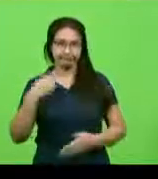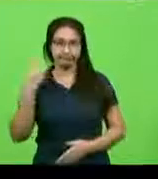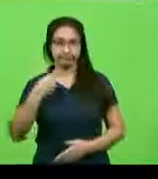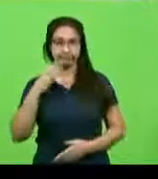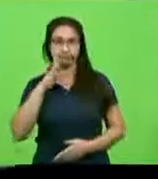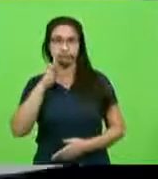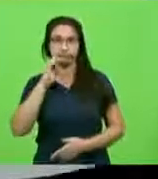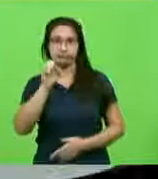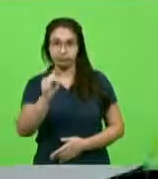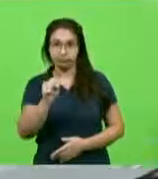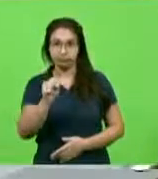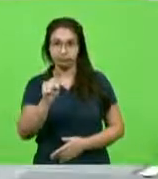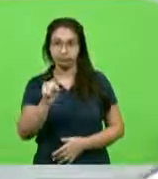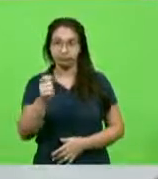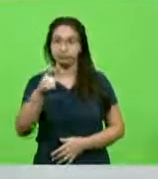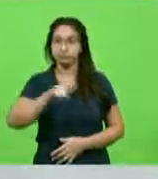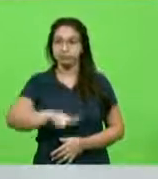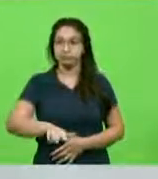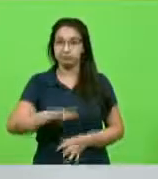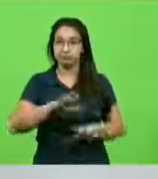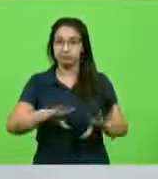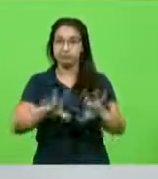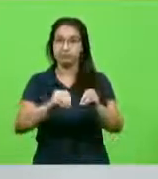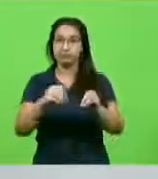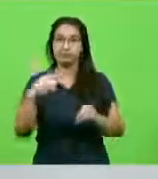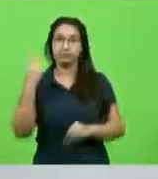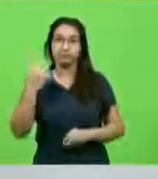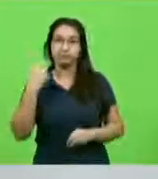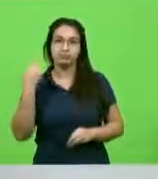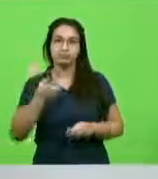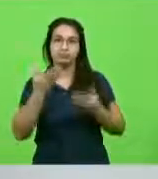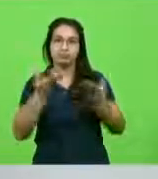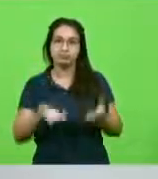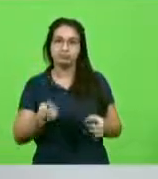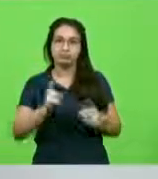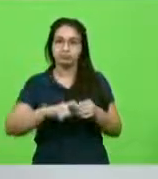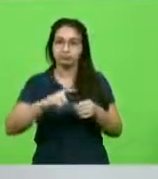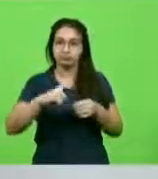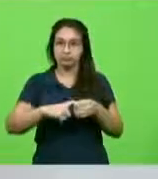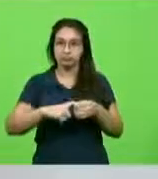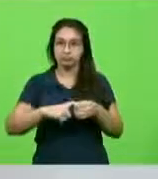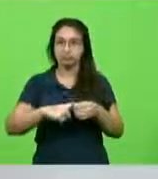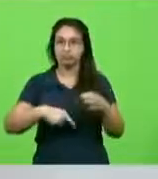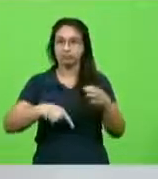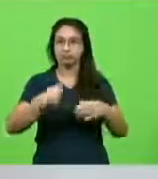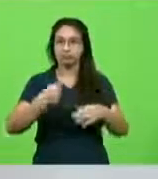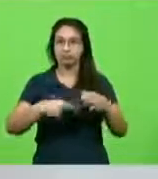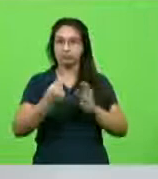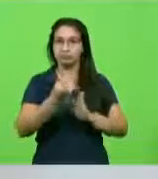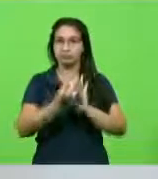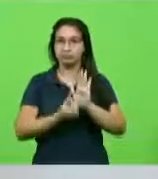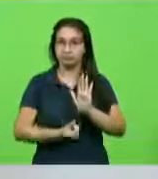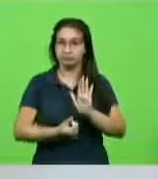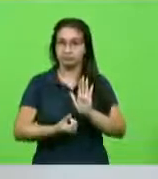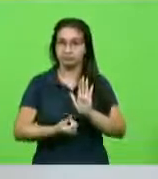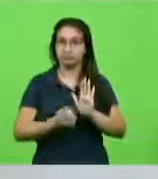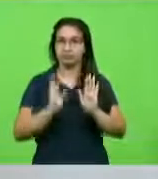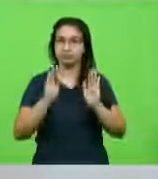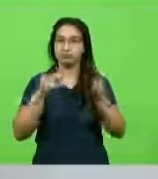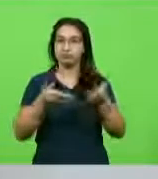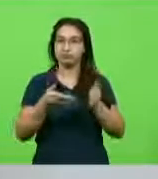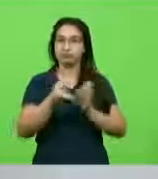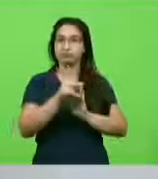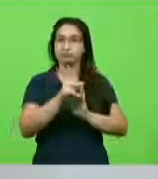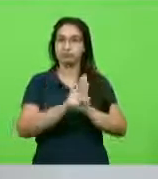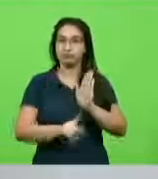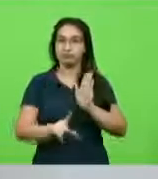Bruno, sobretudo aos deputados que compõem a comissão de finanças desta casa, referente ao projeto de lei que